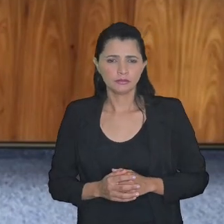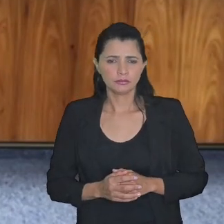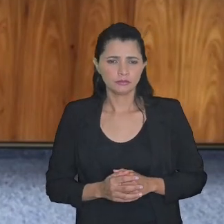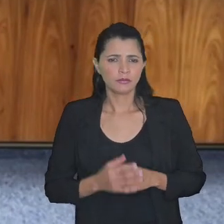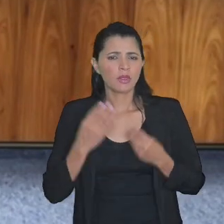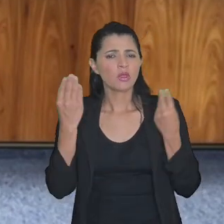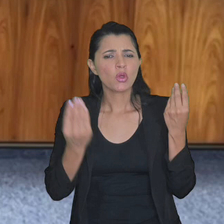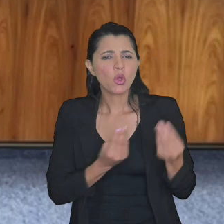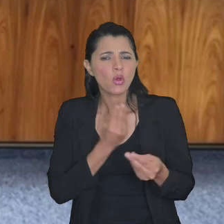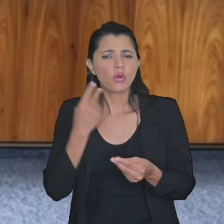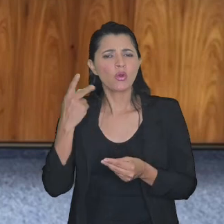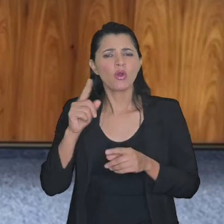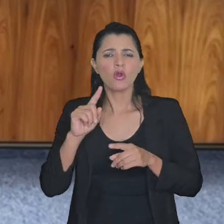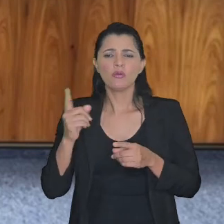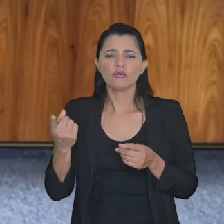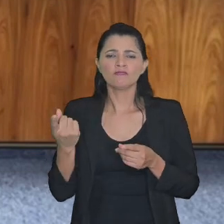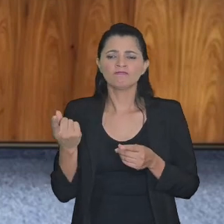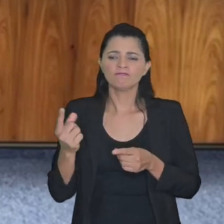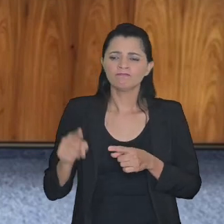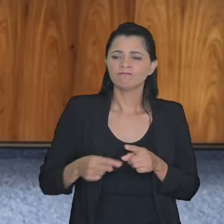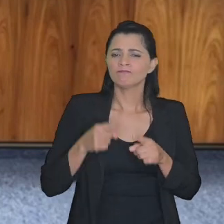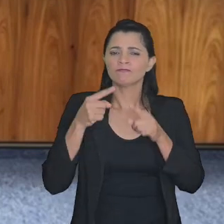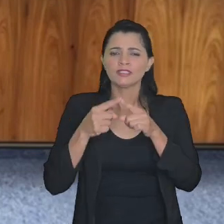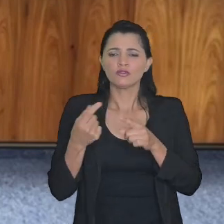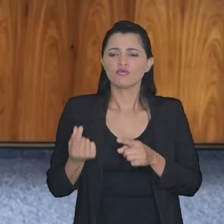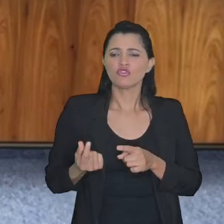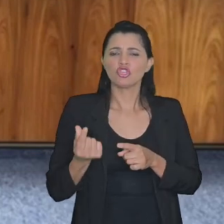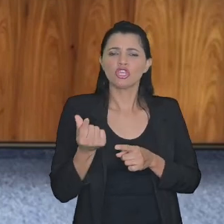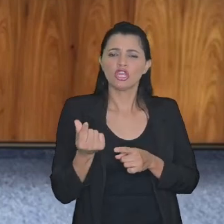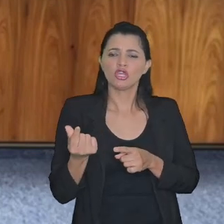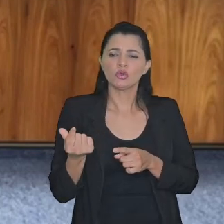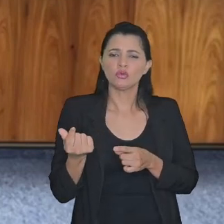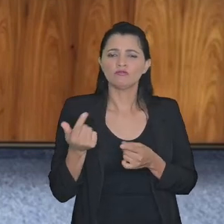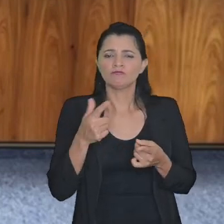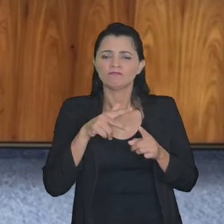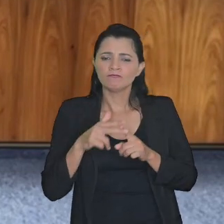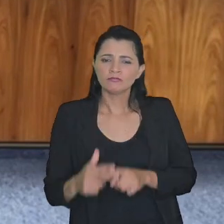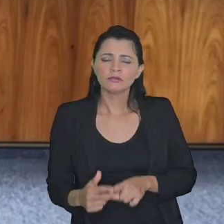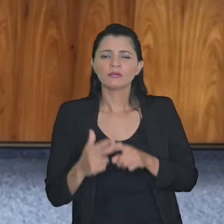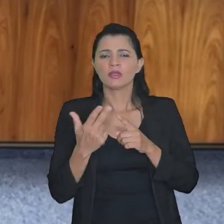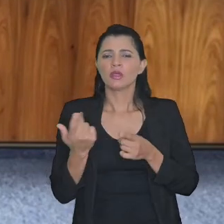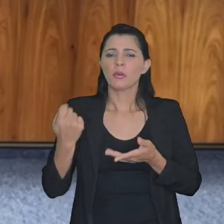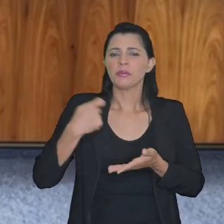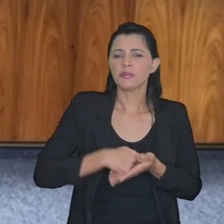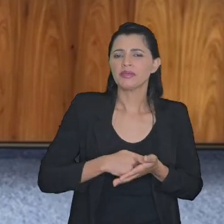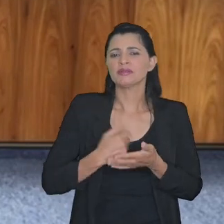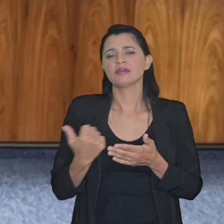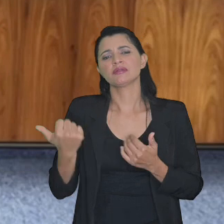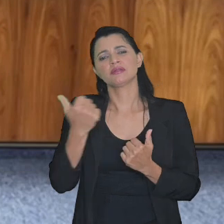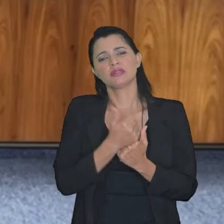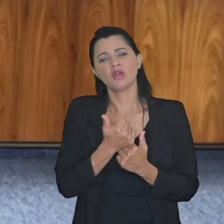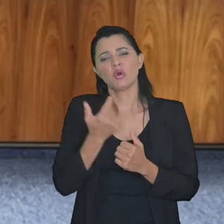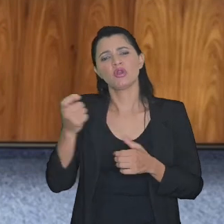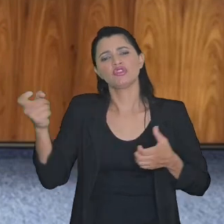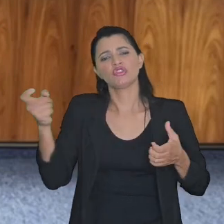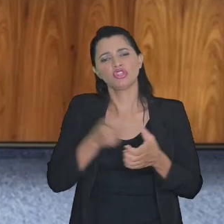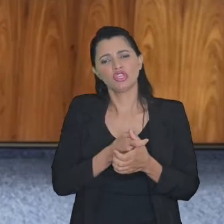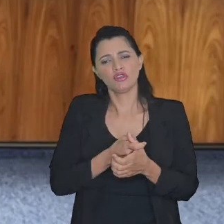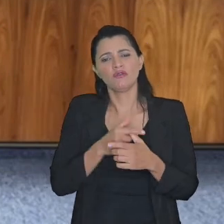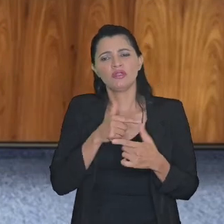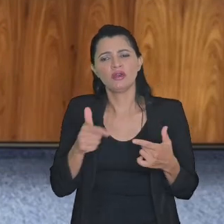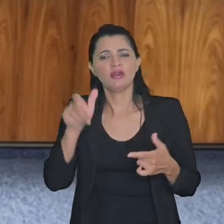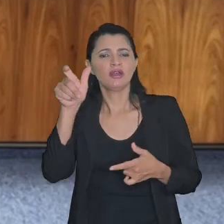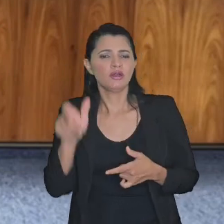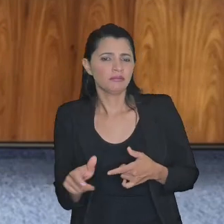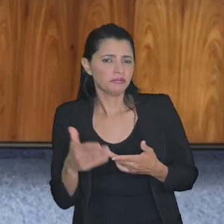assim como ficará a atualização monetária em termos de compensação em relativa a dívida tributária indesistente em desfavor do